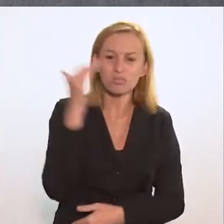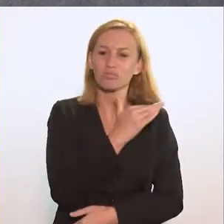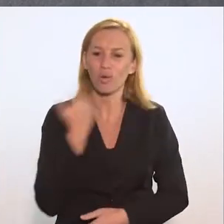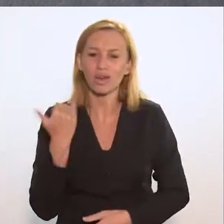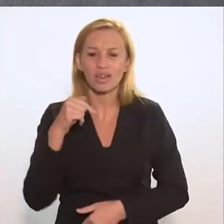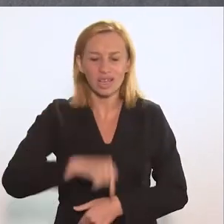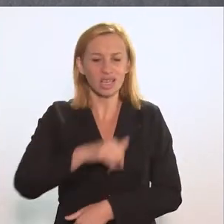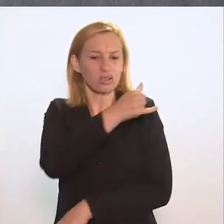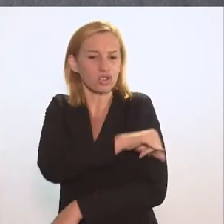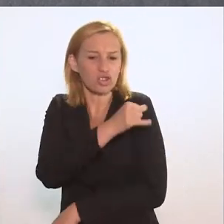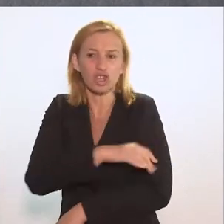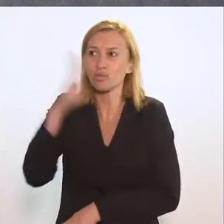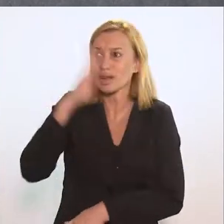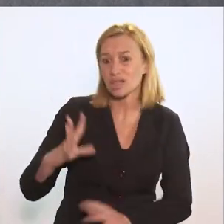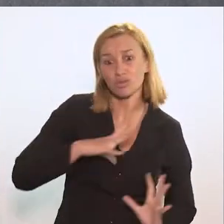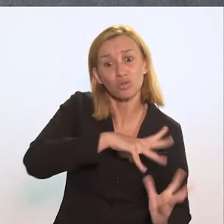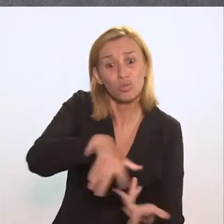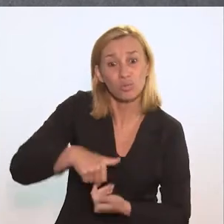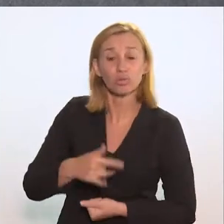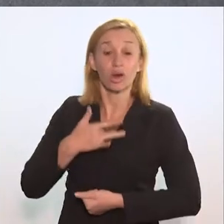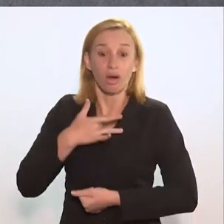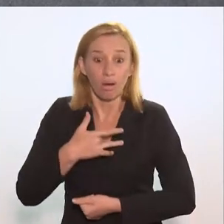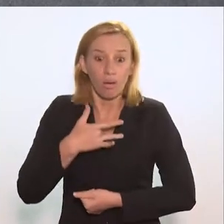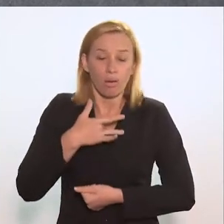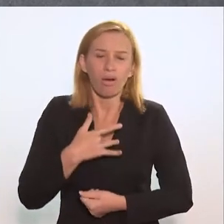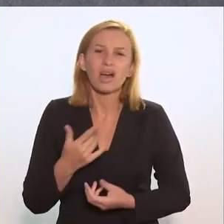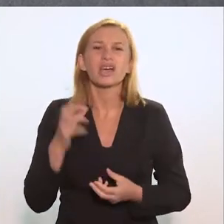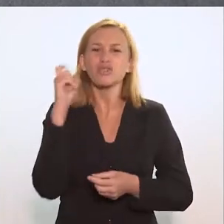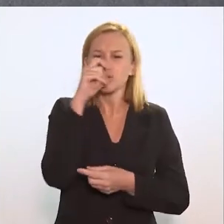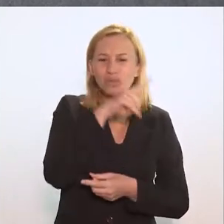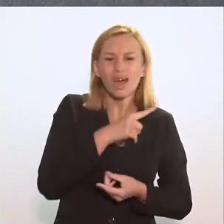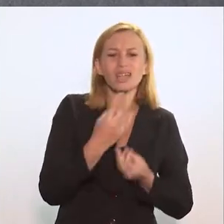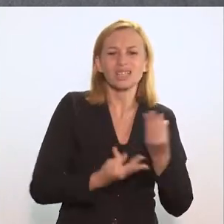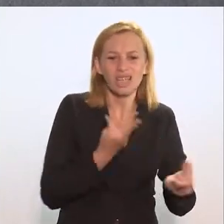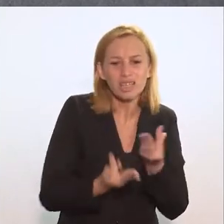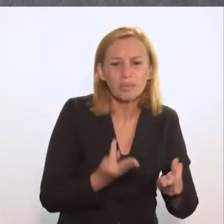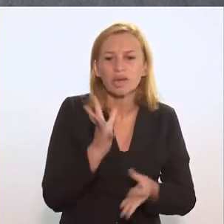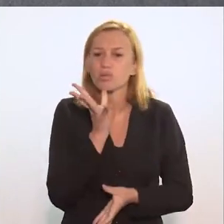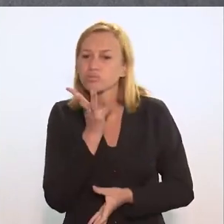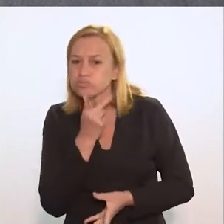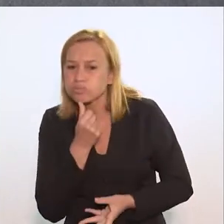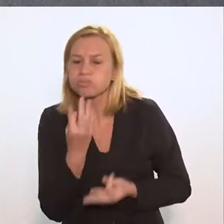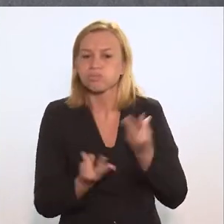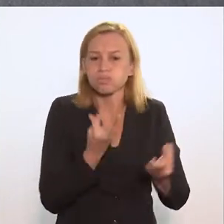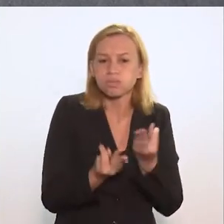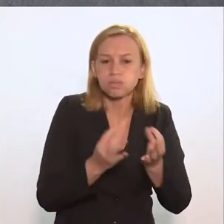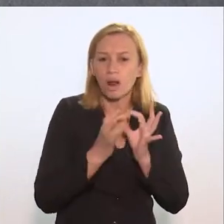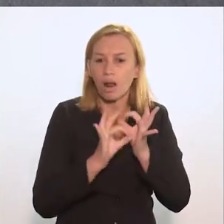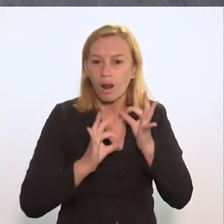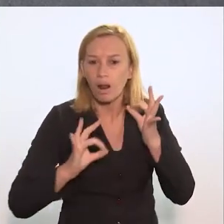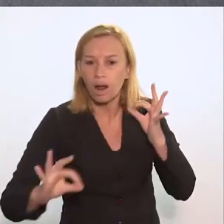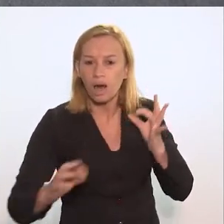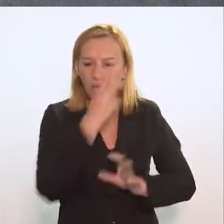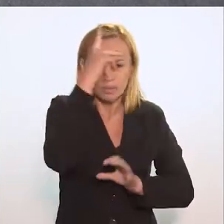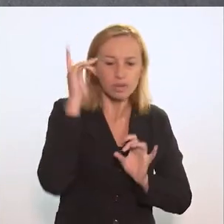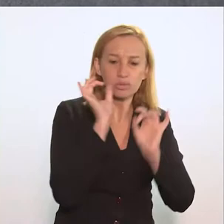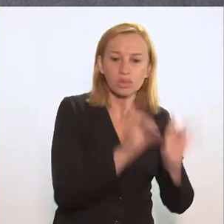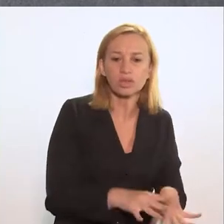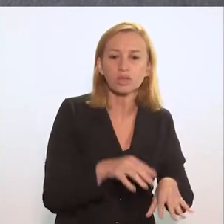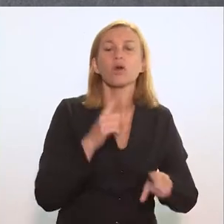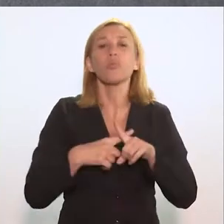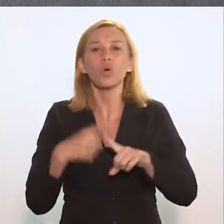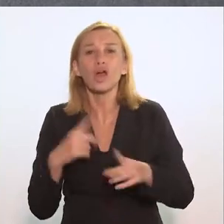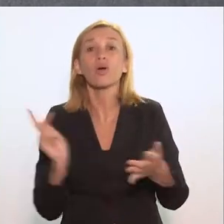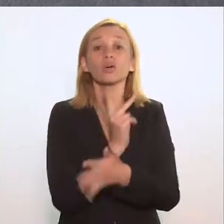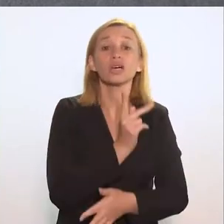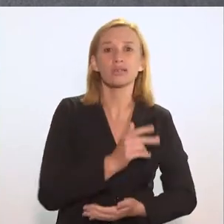tanto de tuberculose aqui no Rio de Janeiro, no Brasil, no mundo ainda? É a dificuldade do tratamento, é a duração do tratamento, que ela é muito longa e as